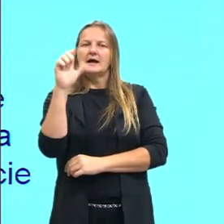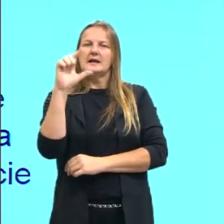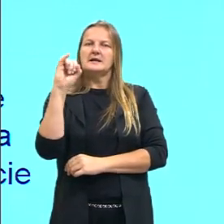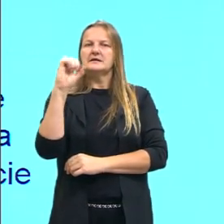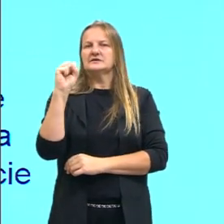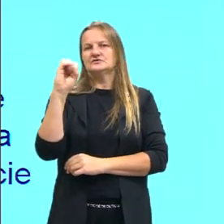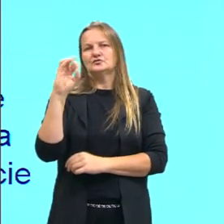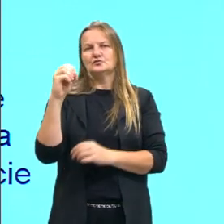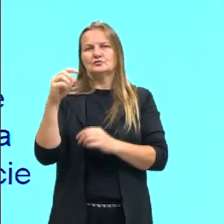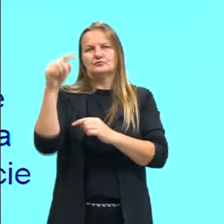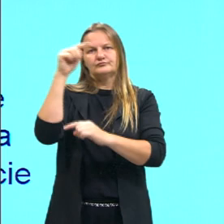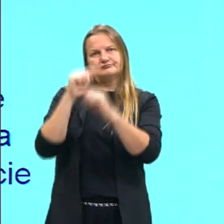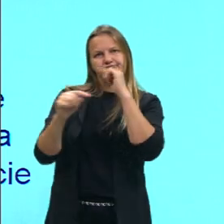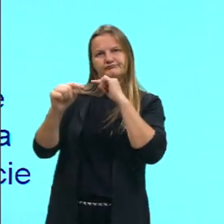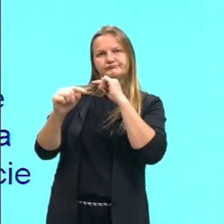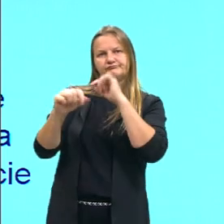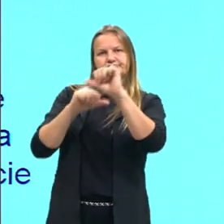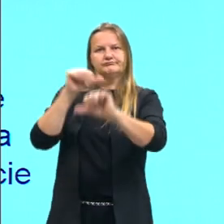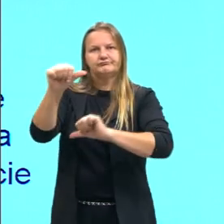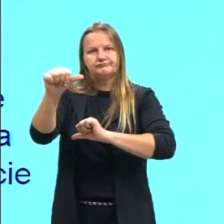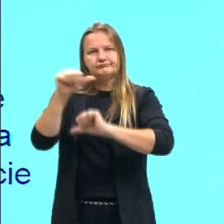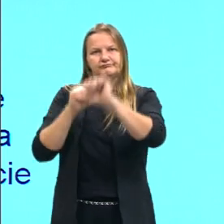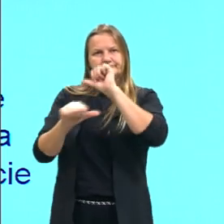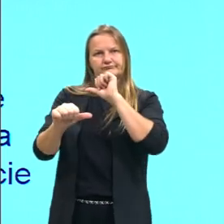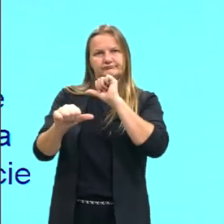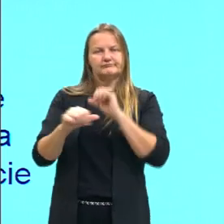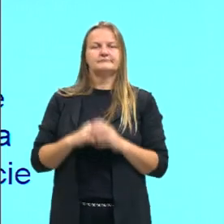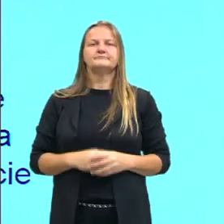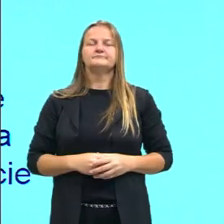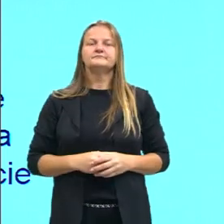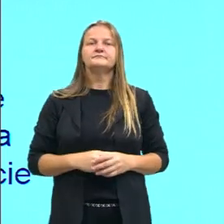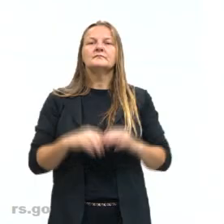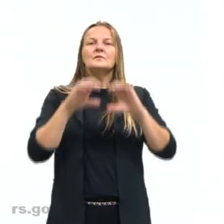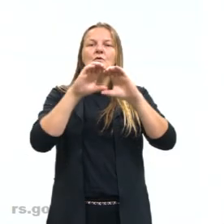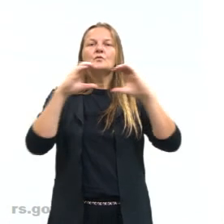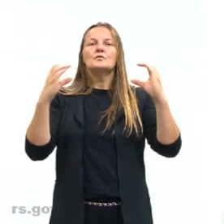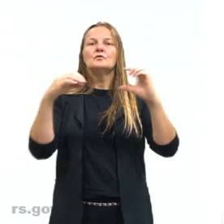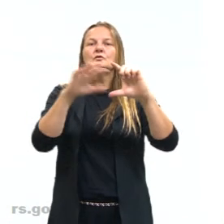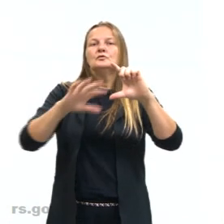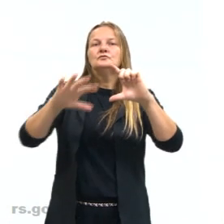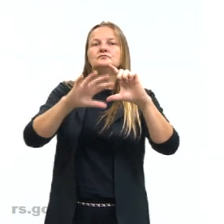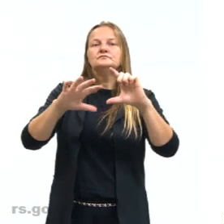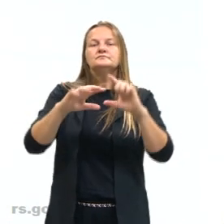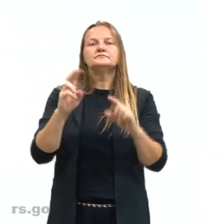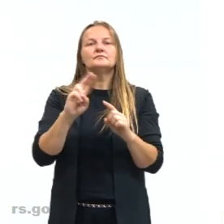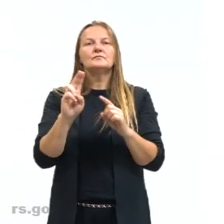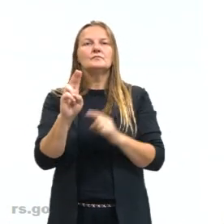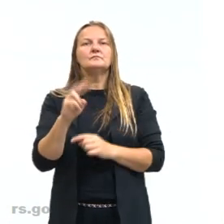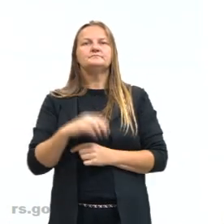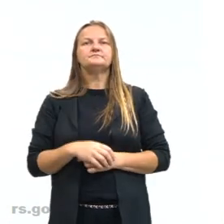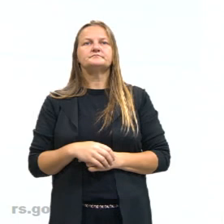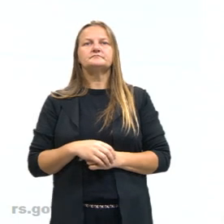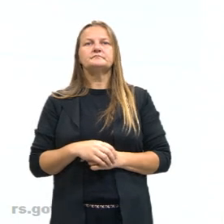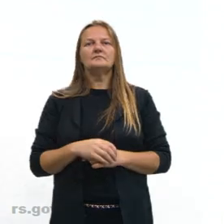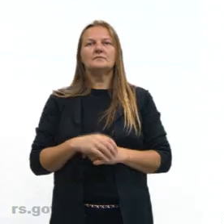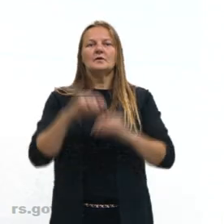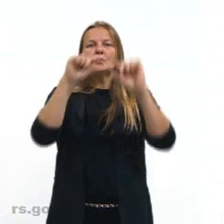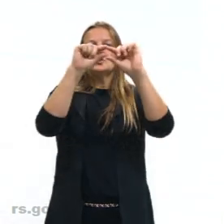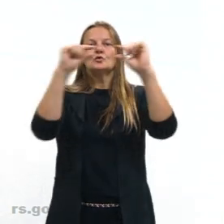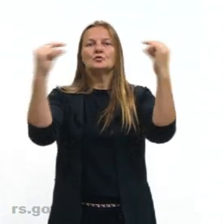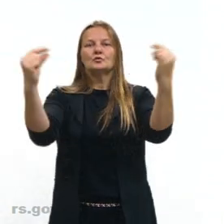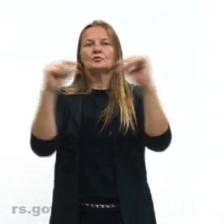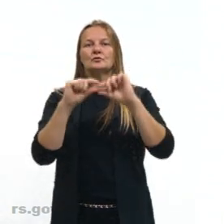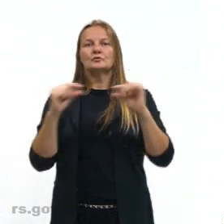E aí o que que acontece? A célula de Hadley, ela vai formar uma zona de convergência intertropical, certo? A Z